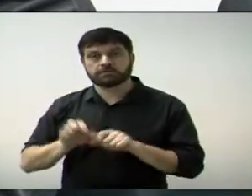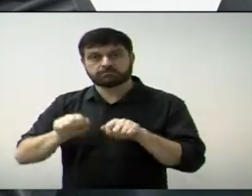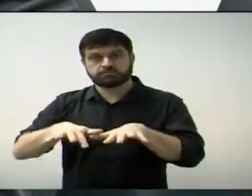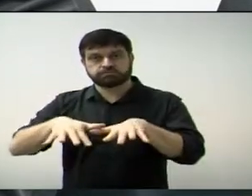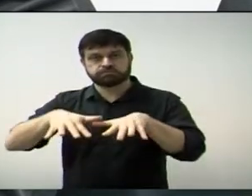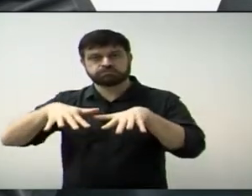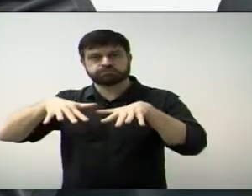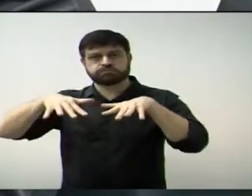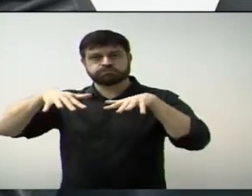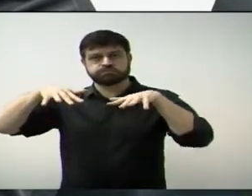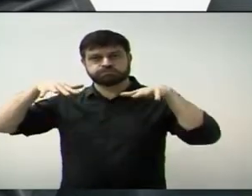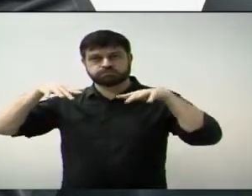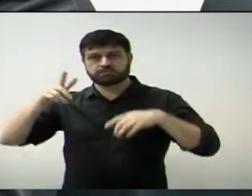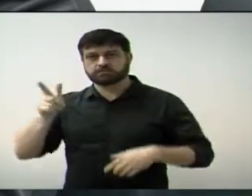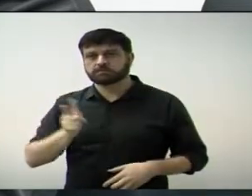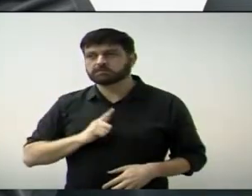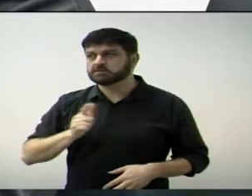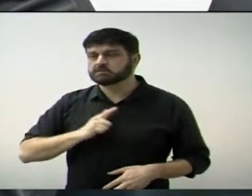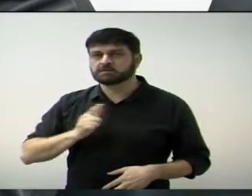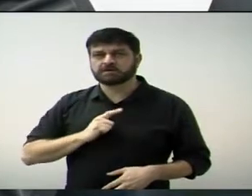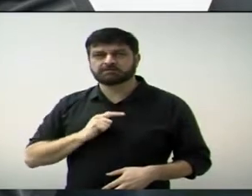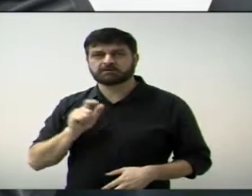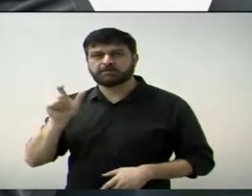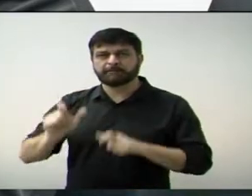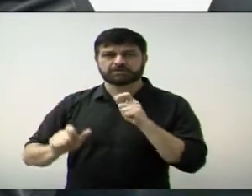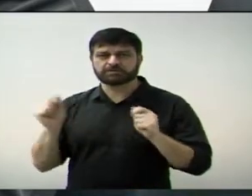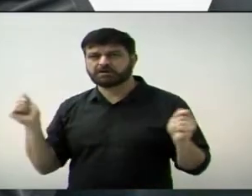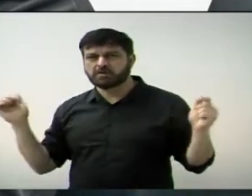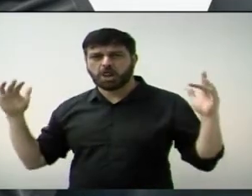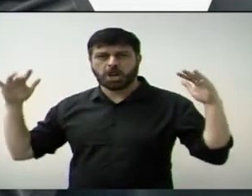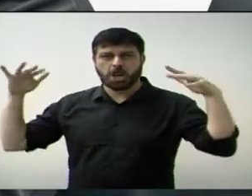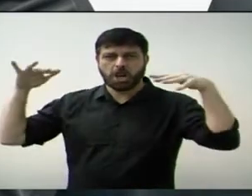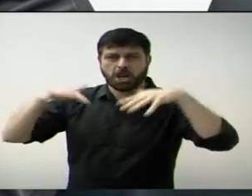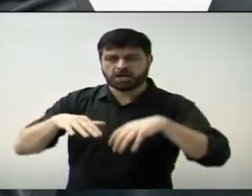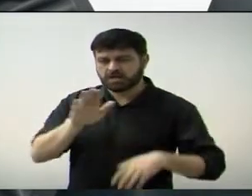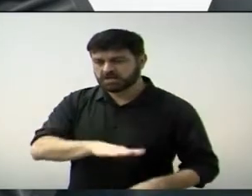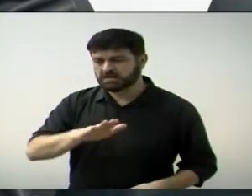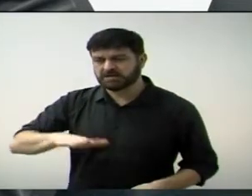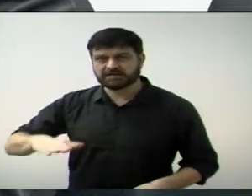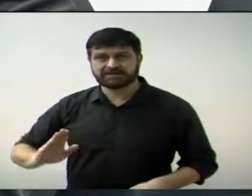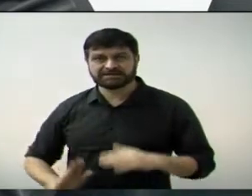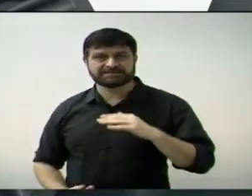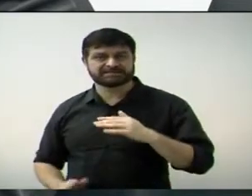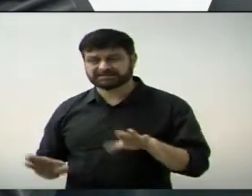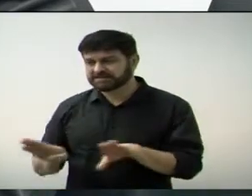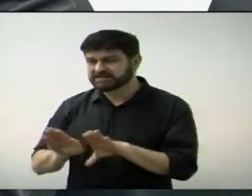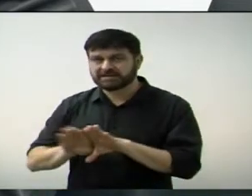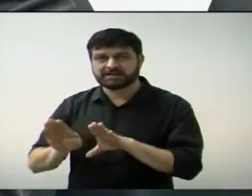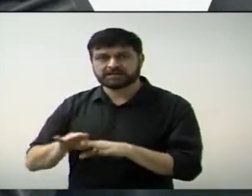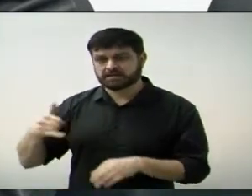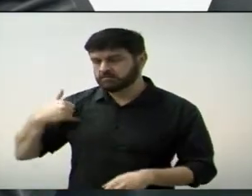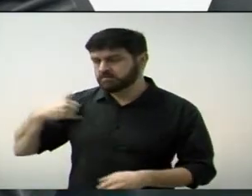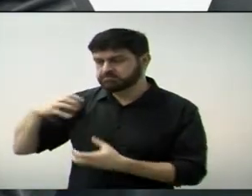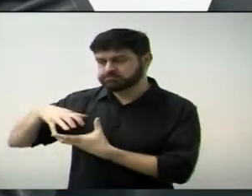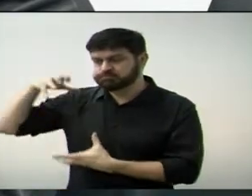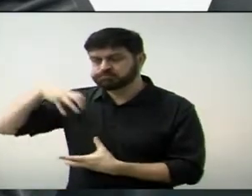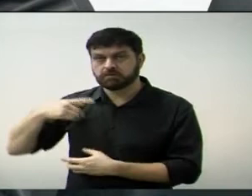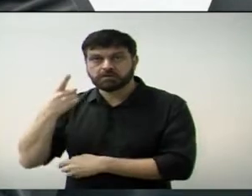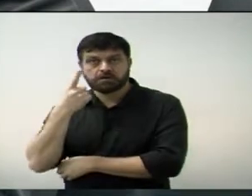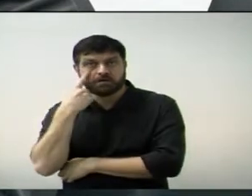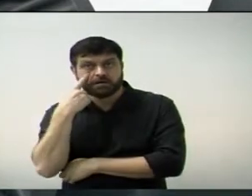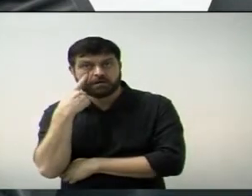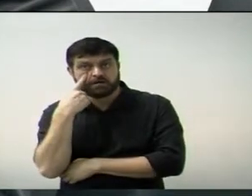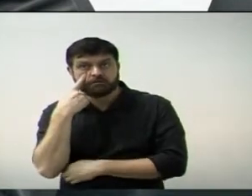contou com um público diversos, desde crianças a idosos, onde puderam assistir a cenas